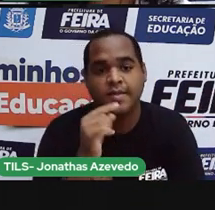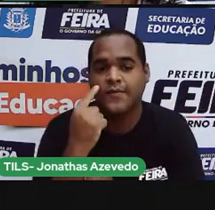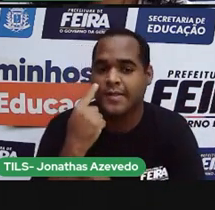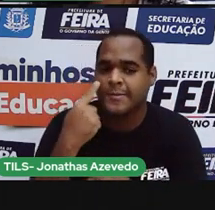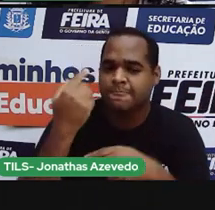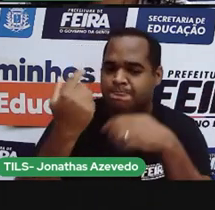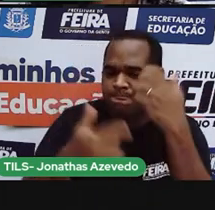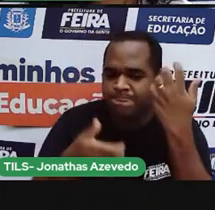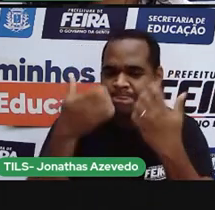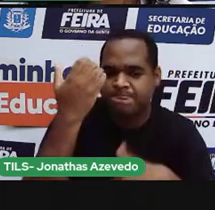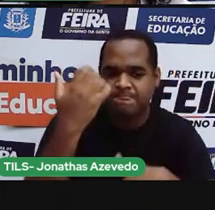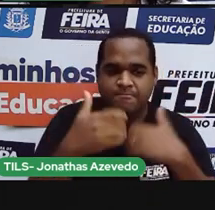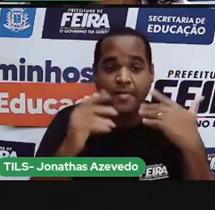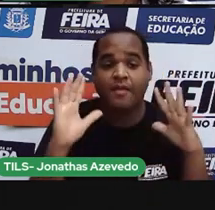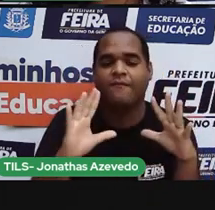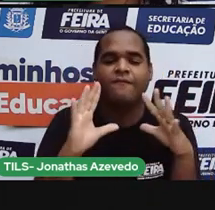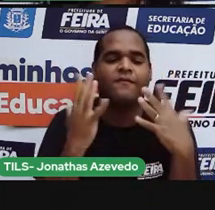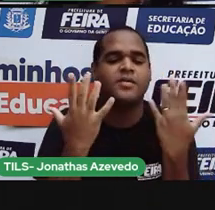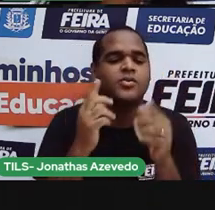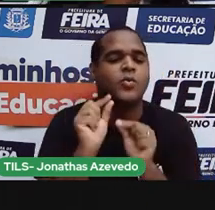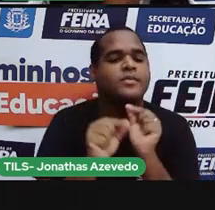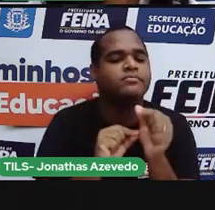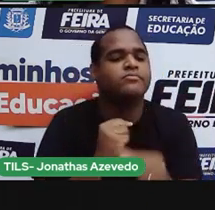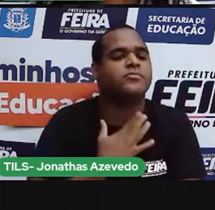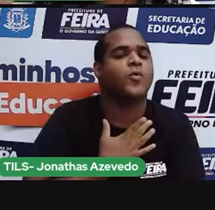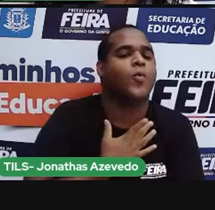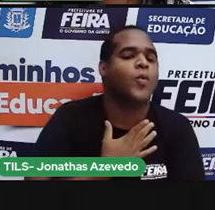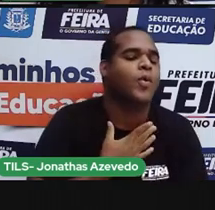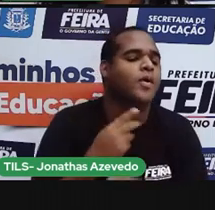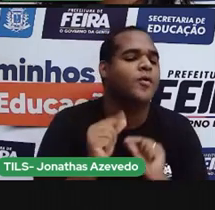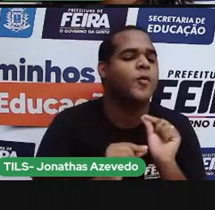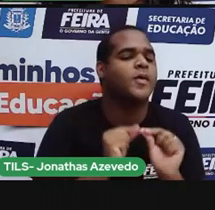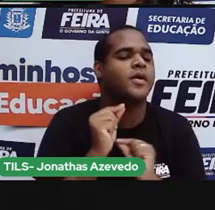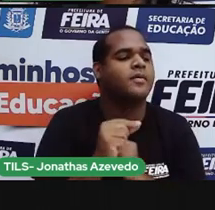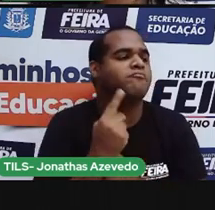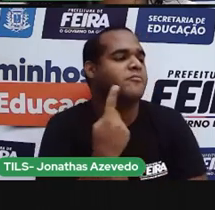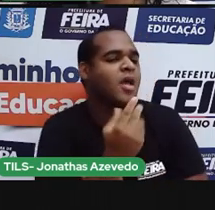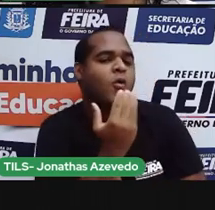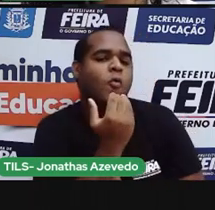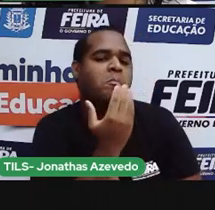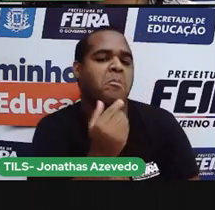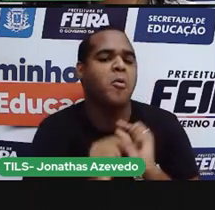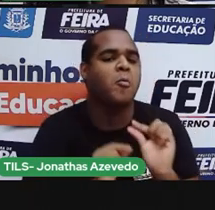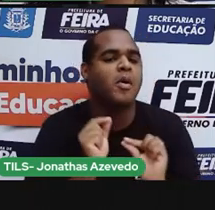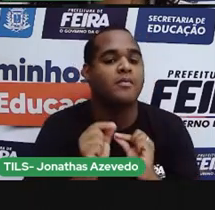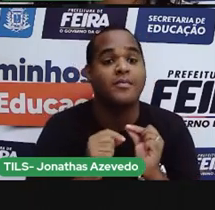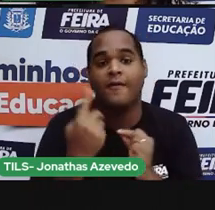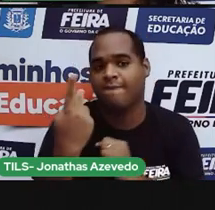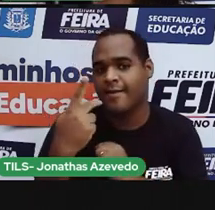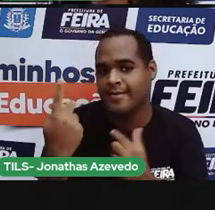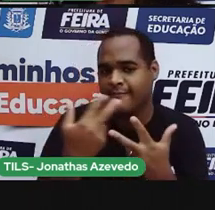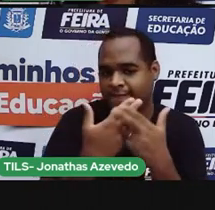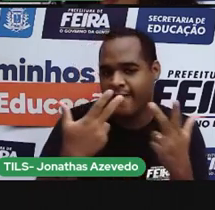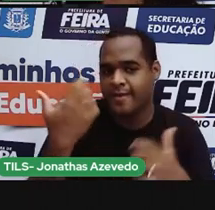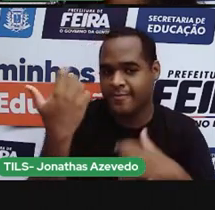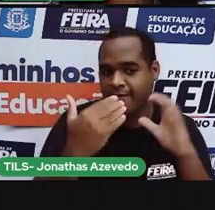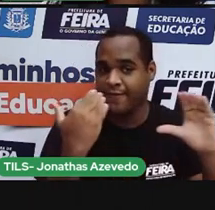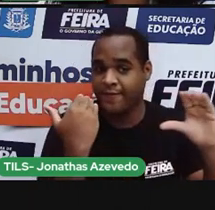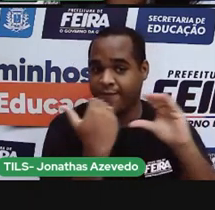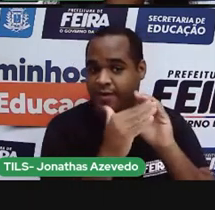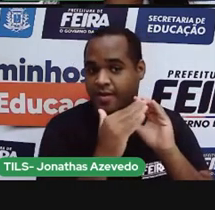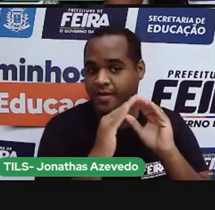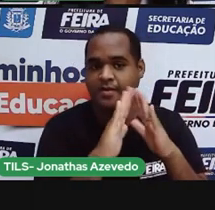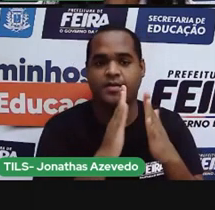características da Micareta, tudo o que você gosta e depois enviar para a sua escola.